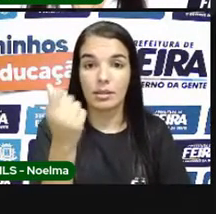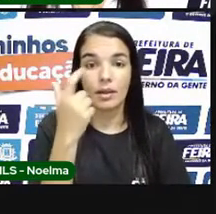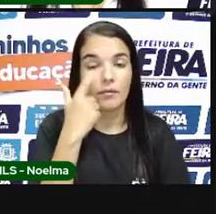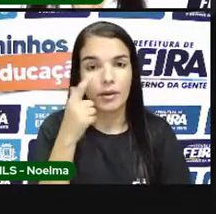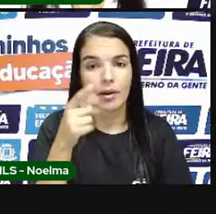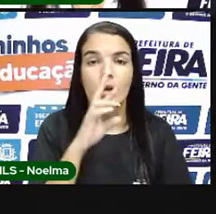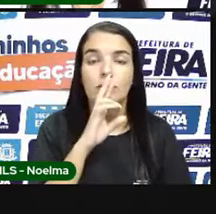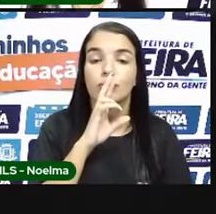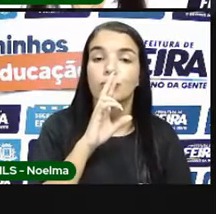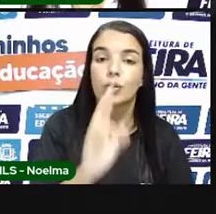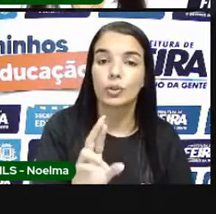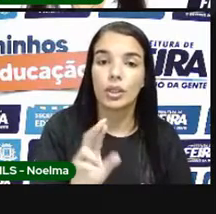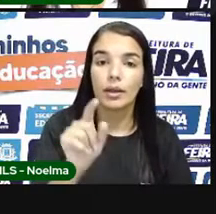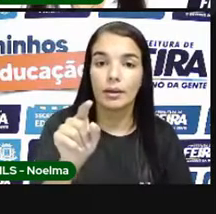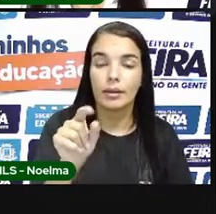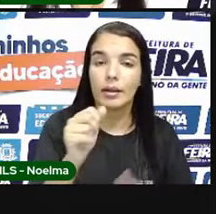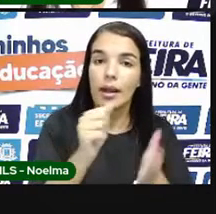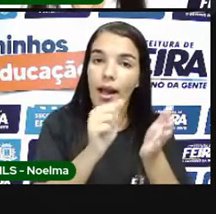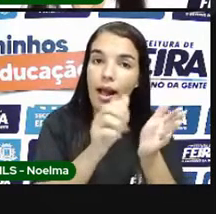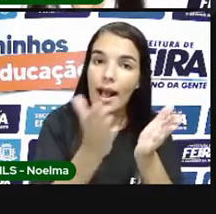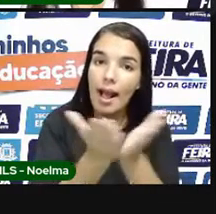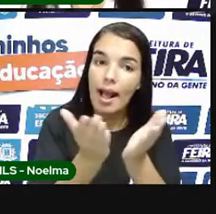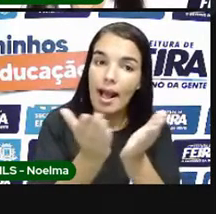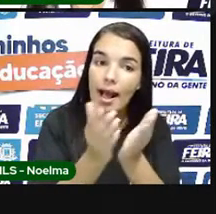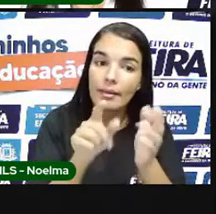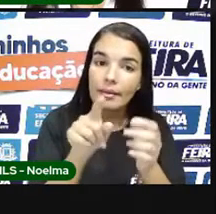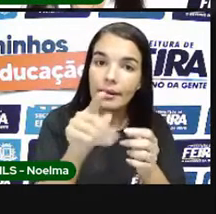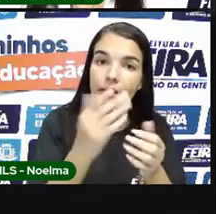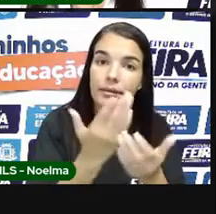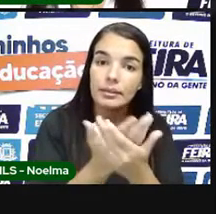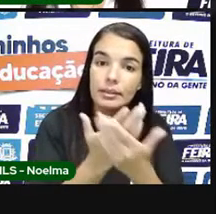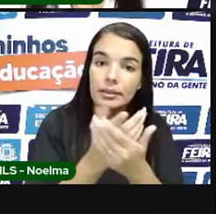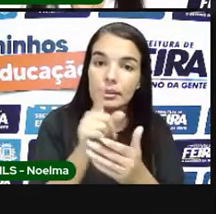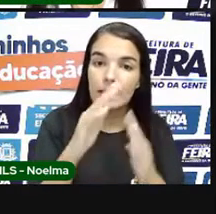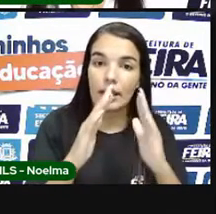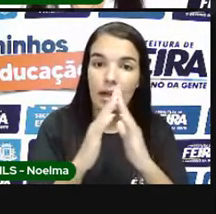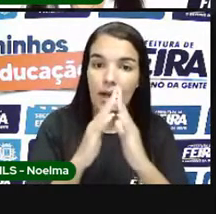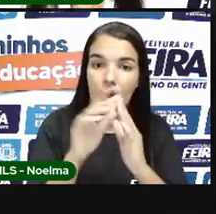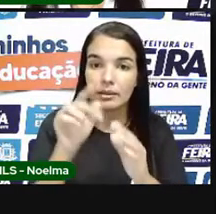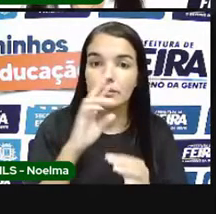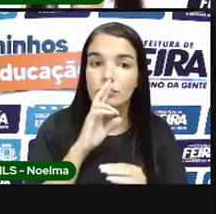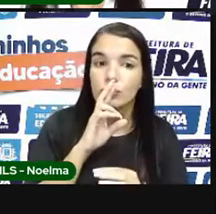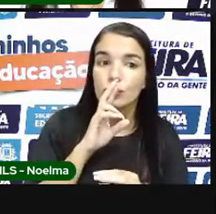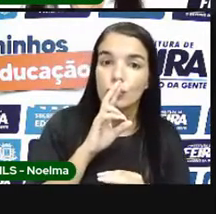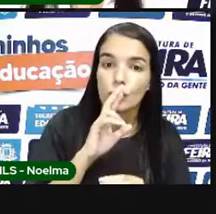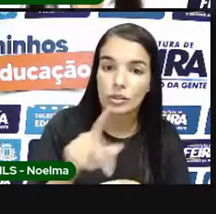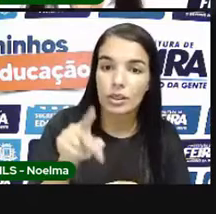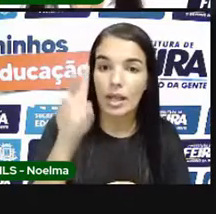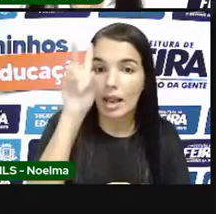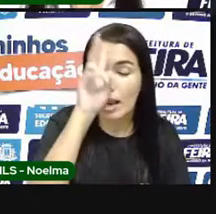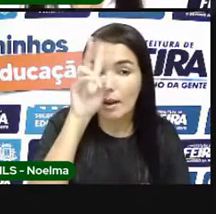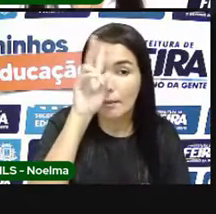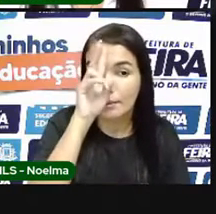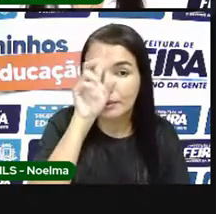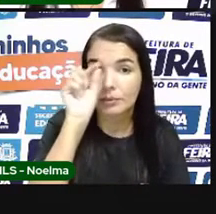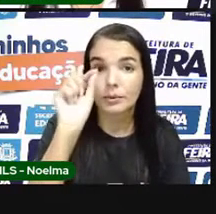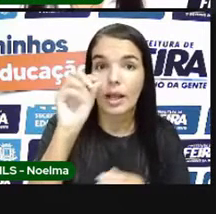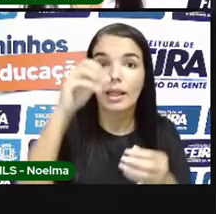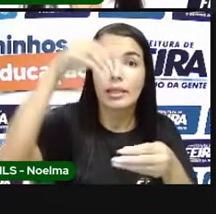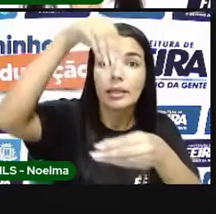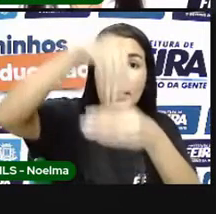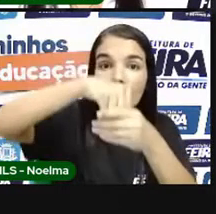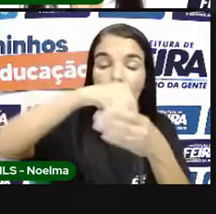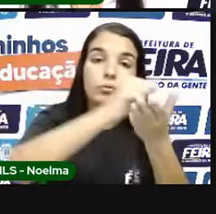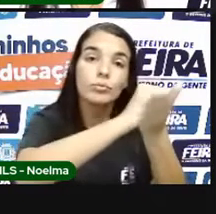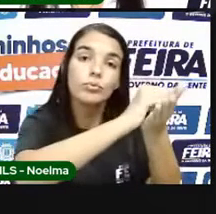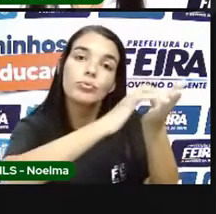vão responder Aí no caderno De vocês A essas perguntas Lembrando que Essas perguntas Tá dentro